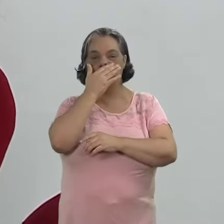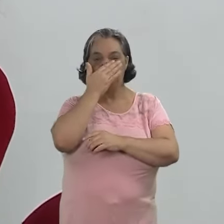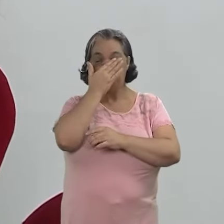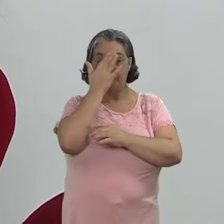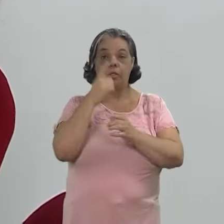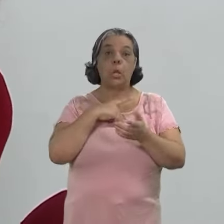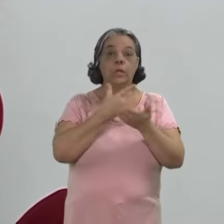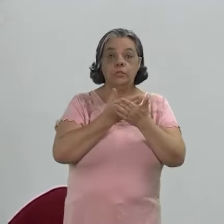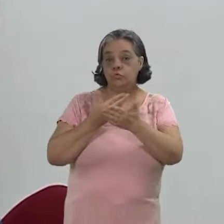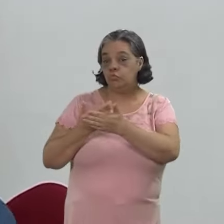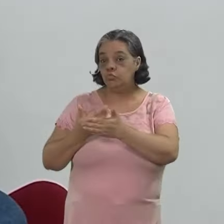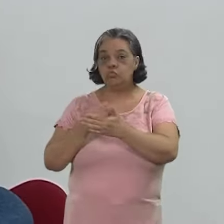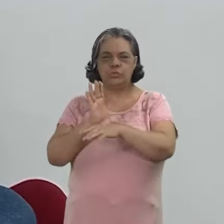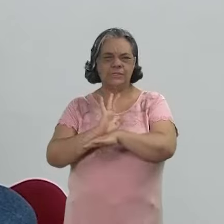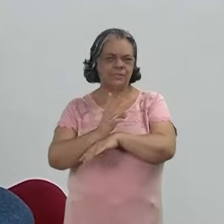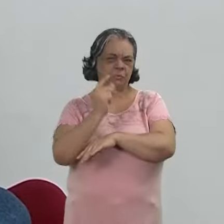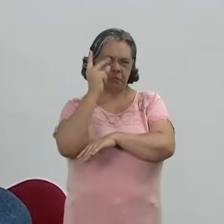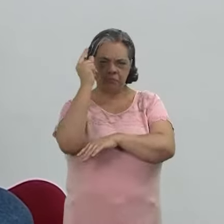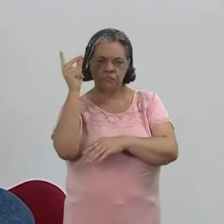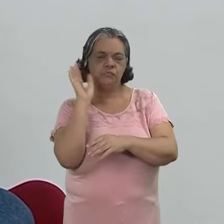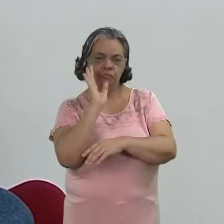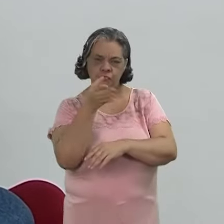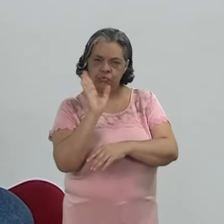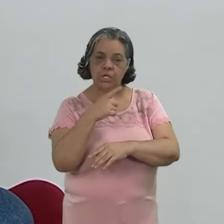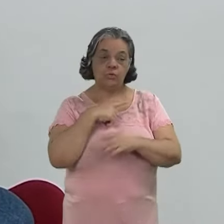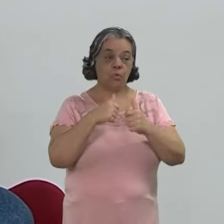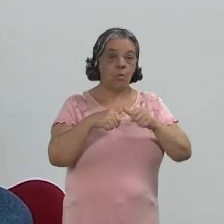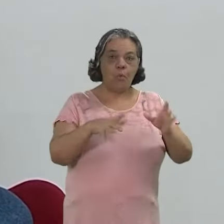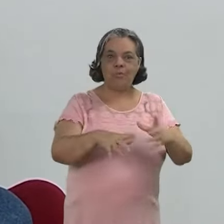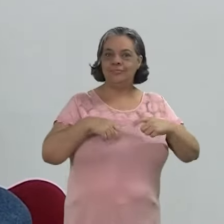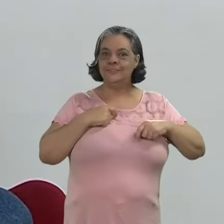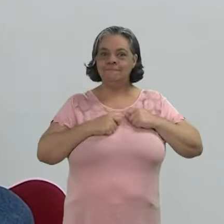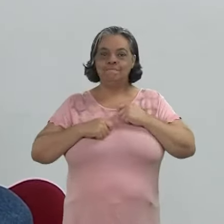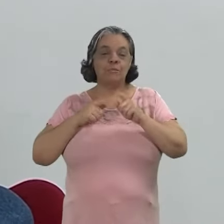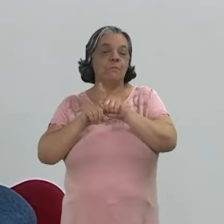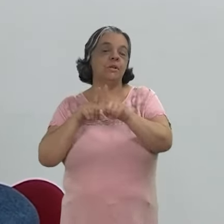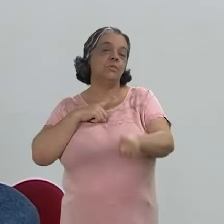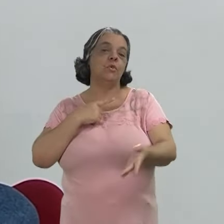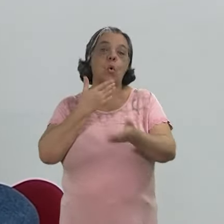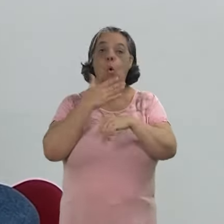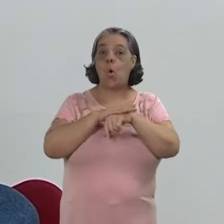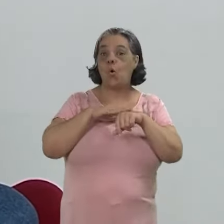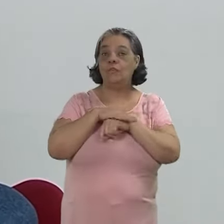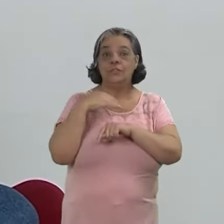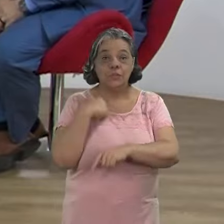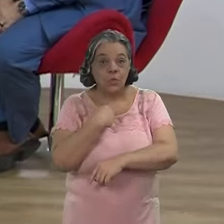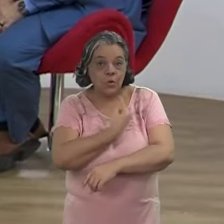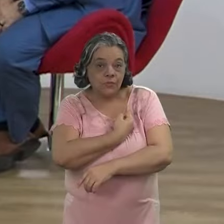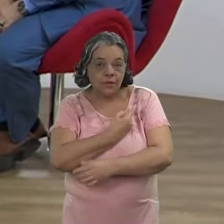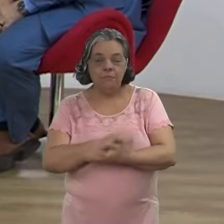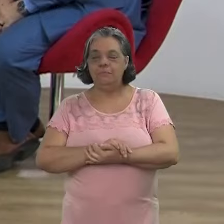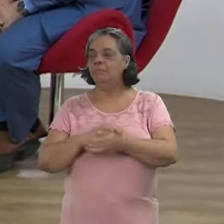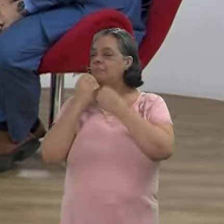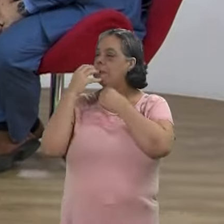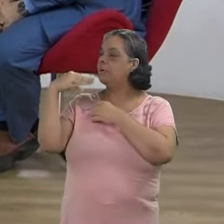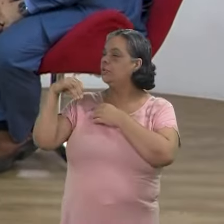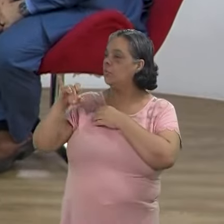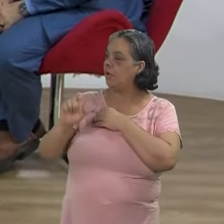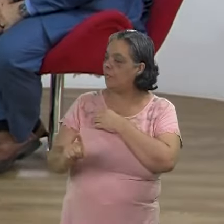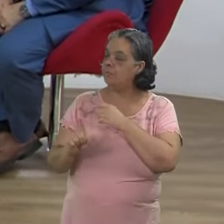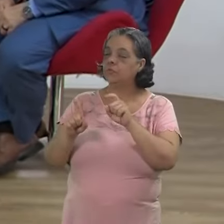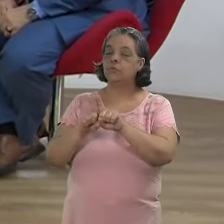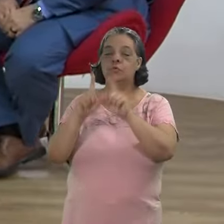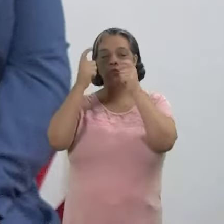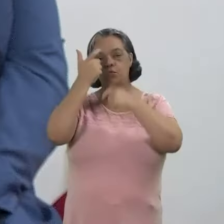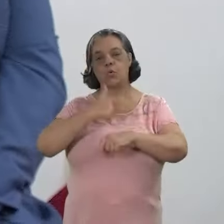Nabuco, e estudo cinema há um tempo. Estou aqui hoje ansiosa pela nossa conversa. Que bom. Eu sou